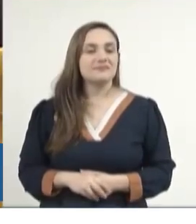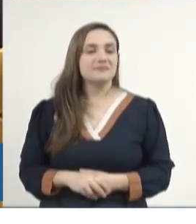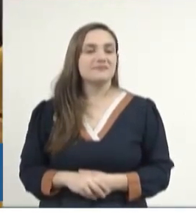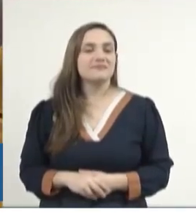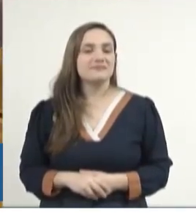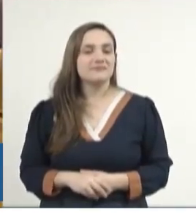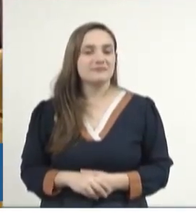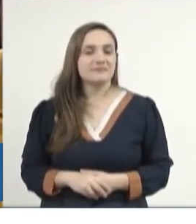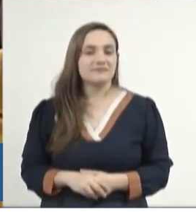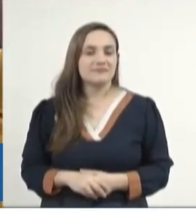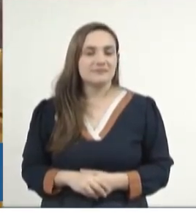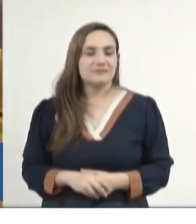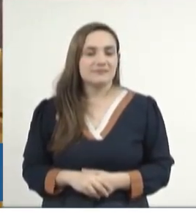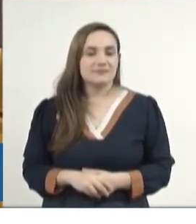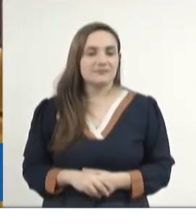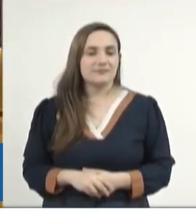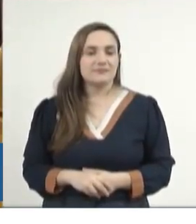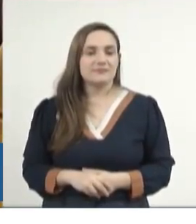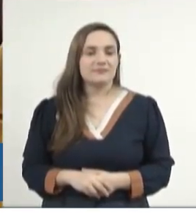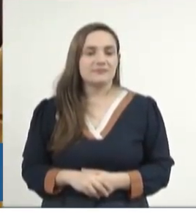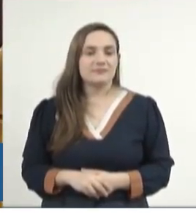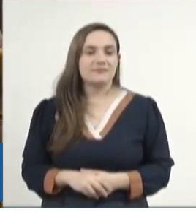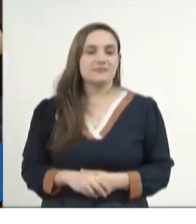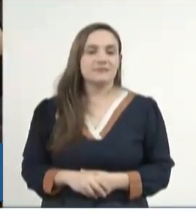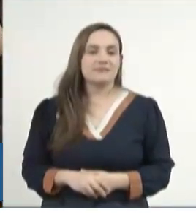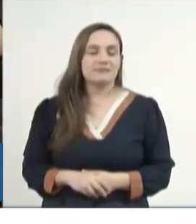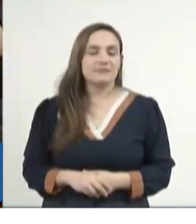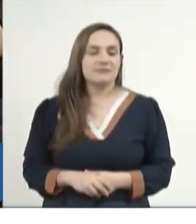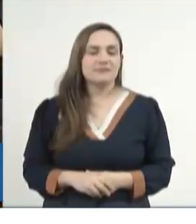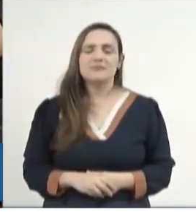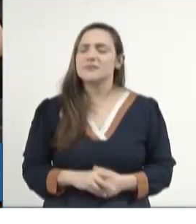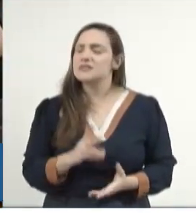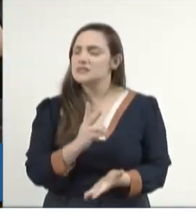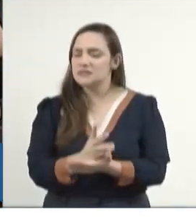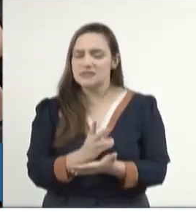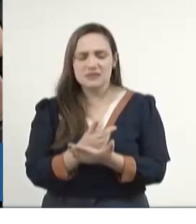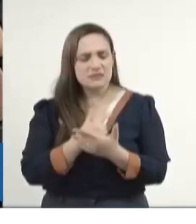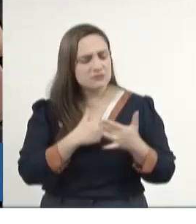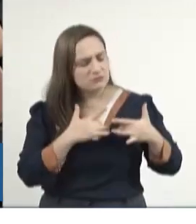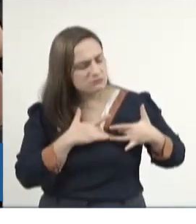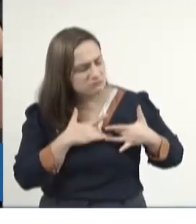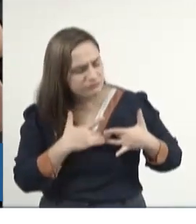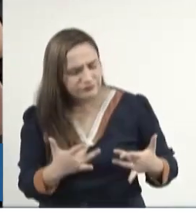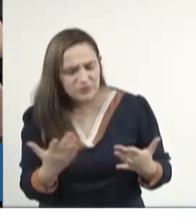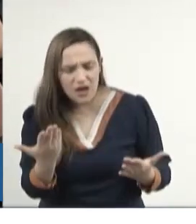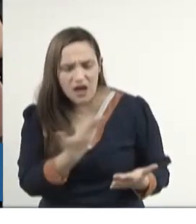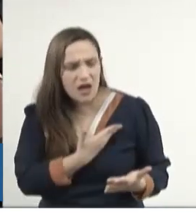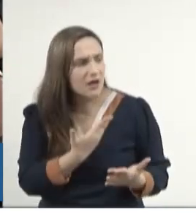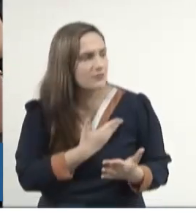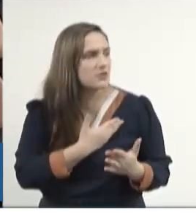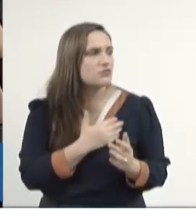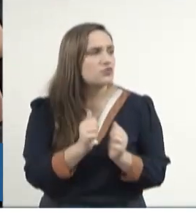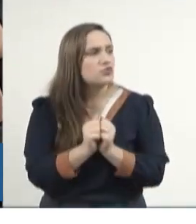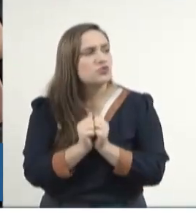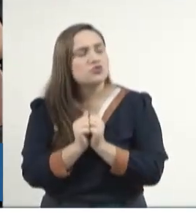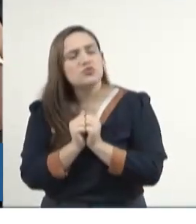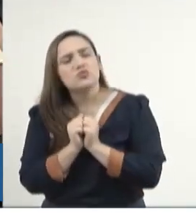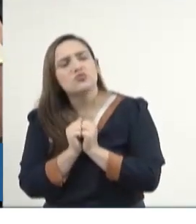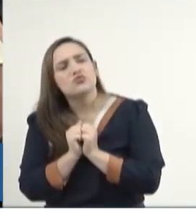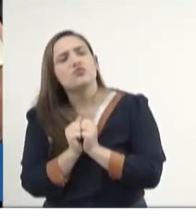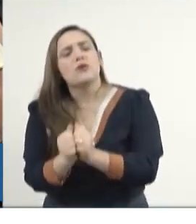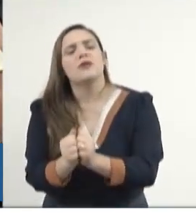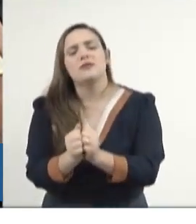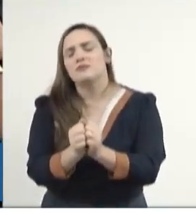sempre eu tive solidariedade, companheirismo, perdão,